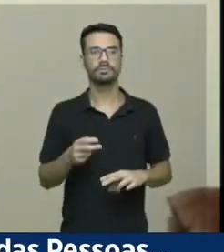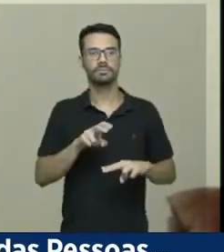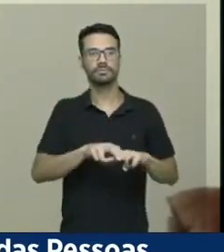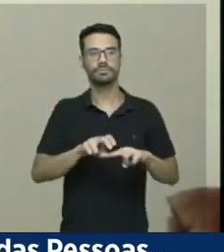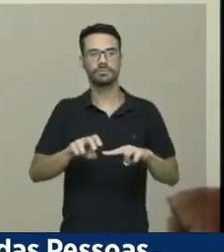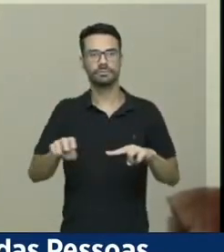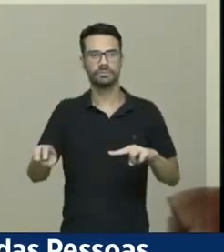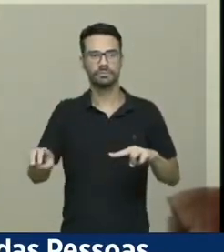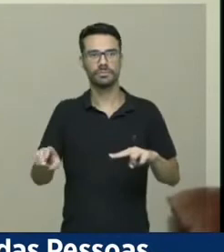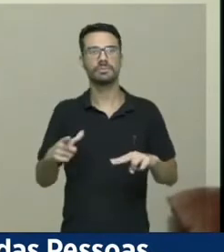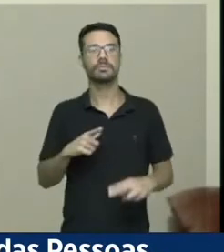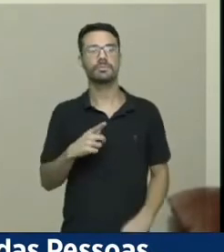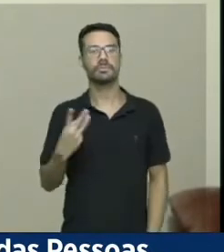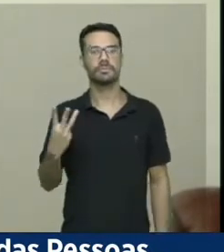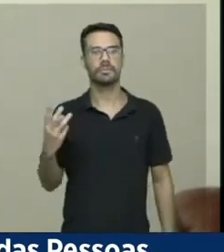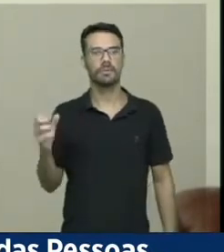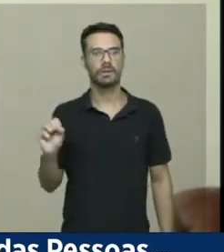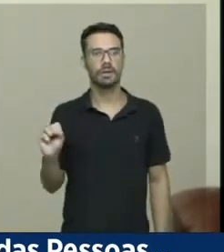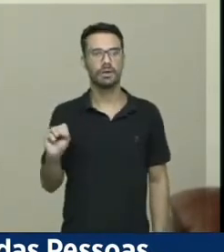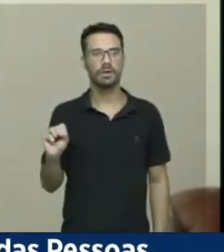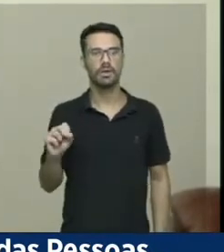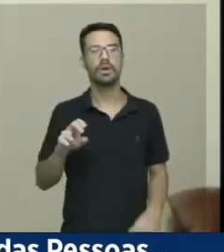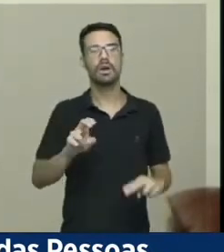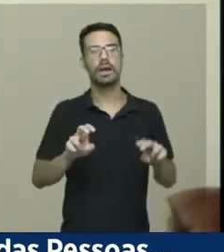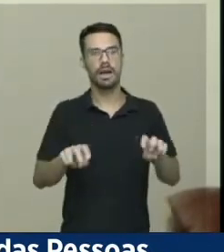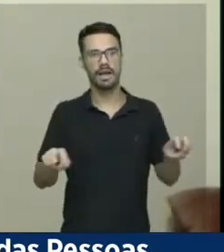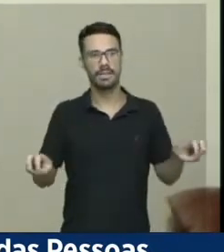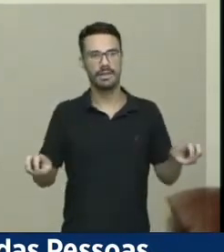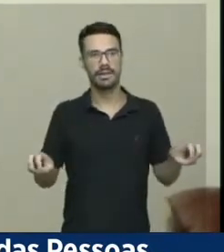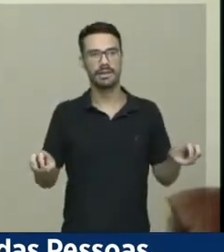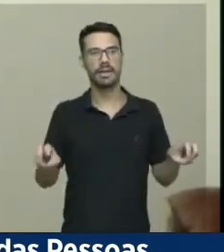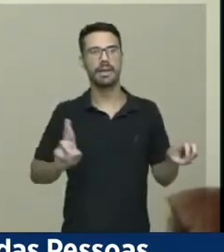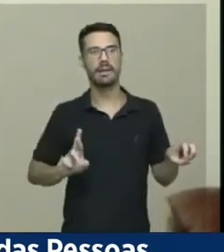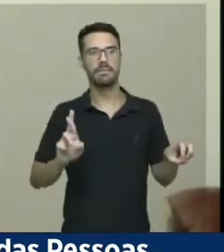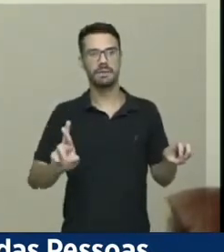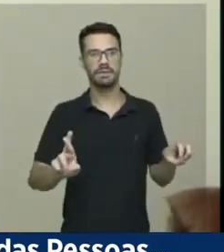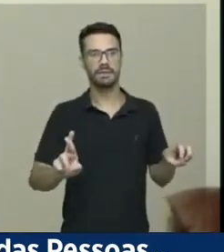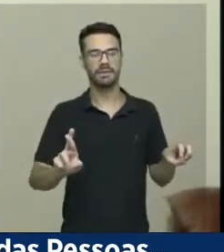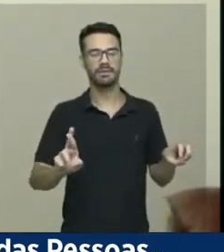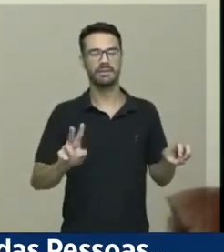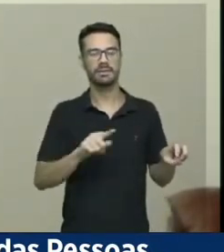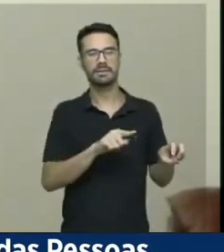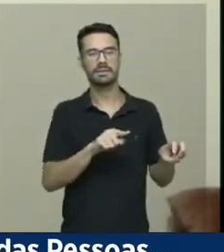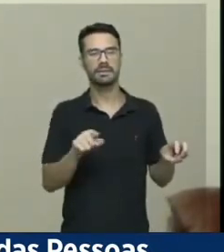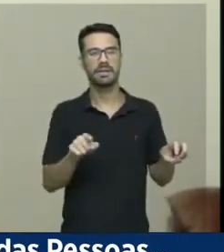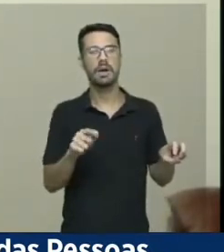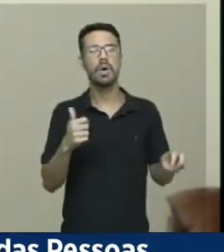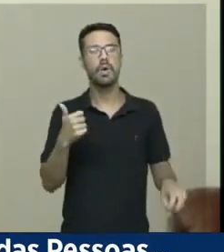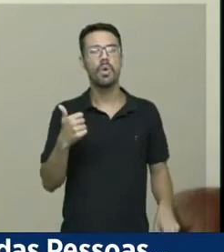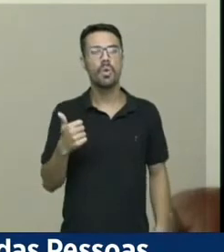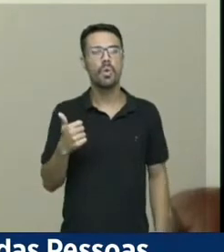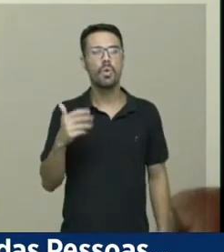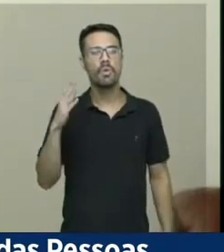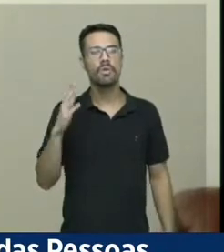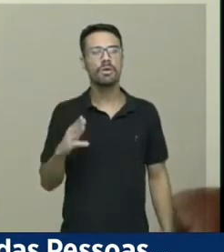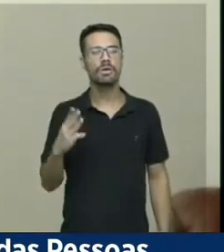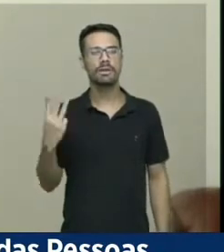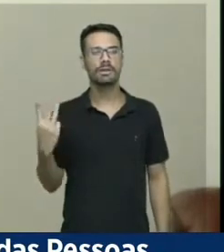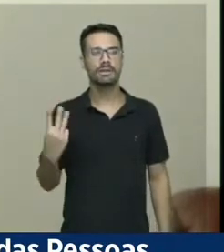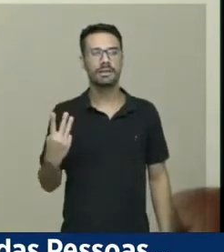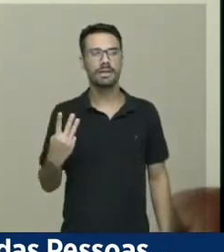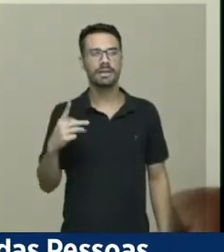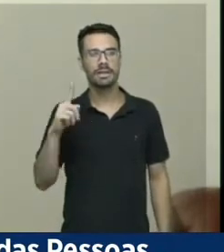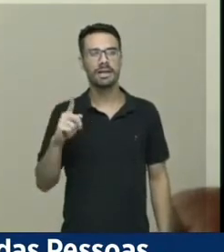eram há pouco tempo 38 cadeiras de representações, se formos observar, um terço apenas delas eram de